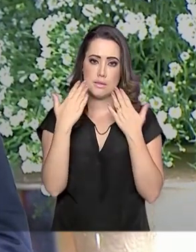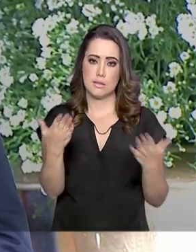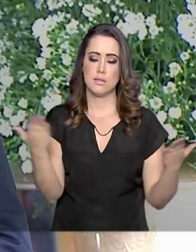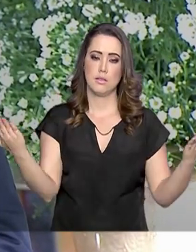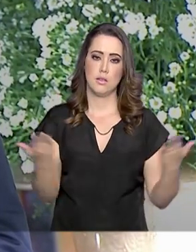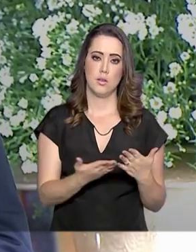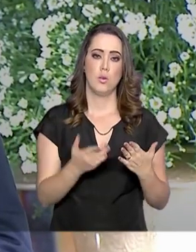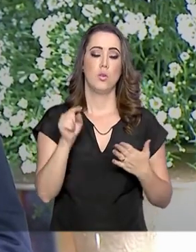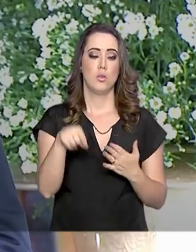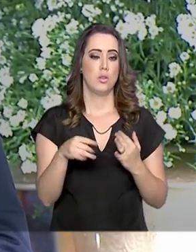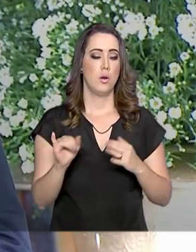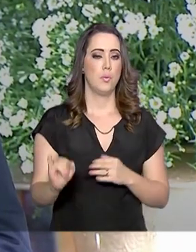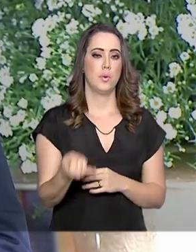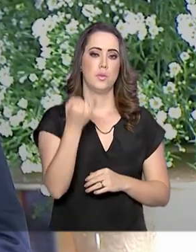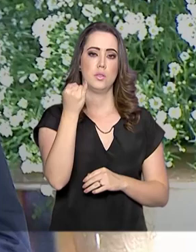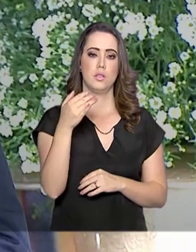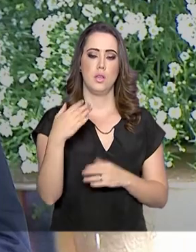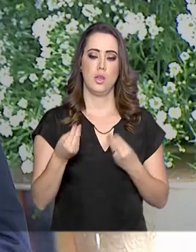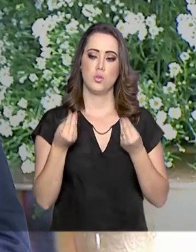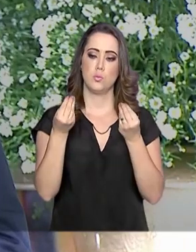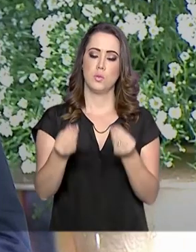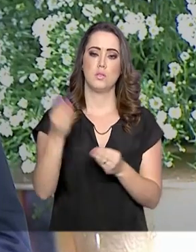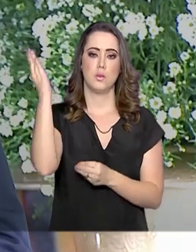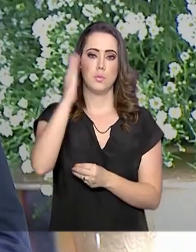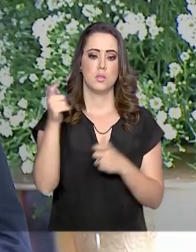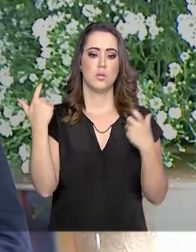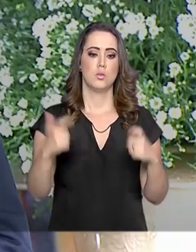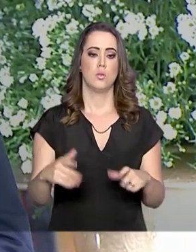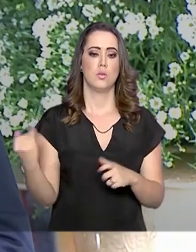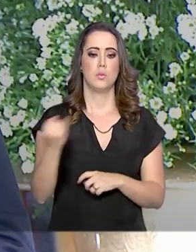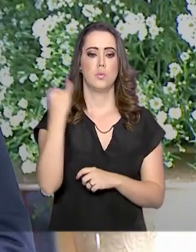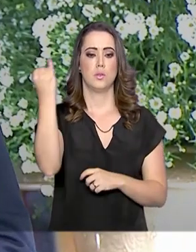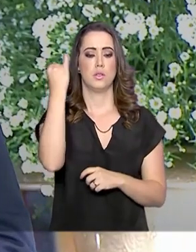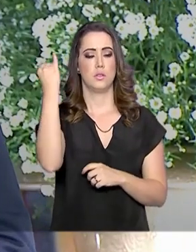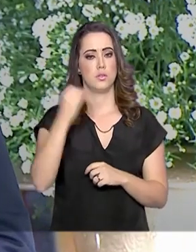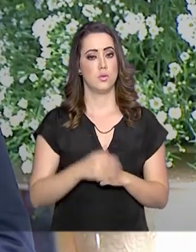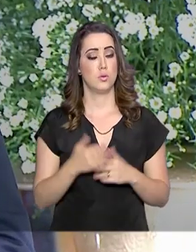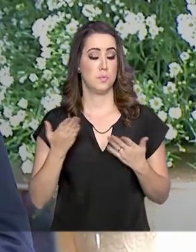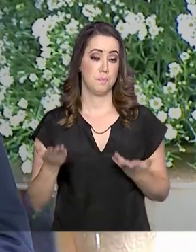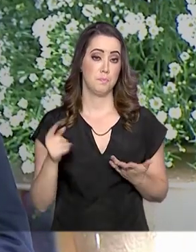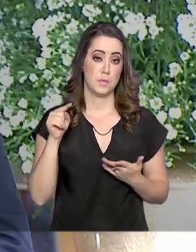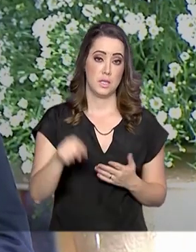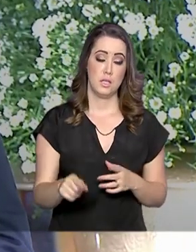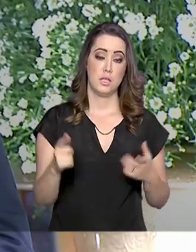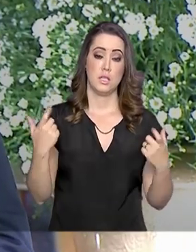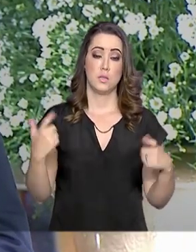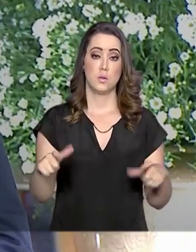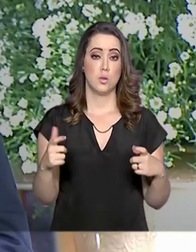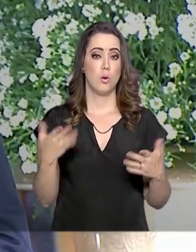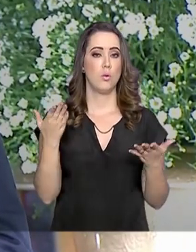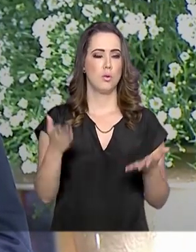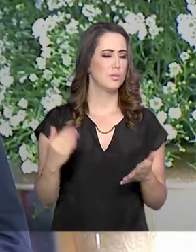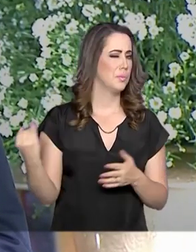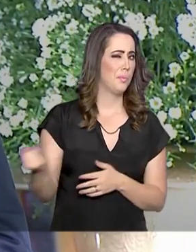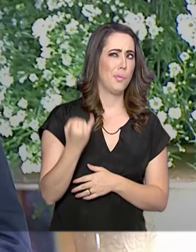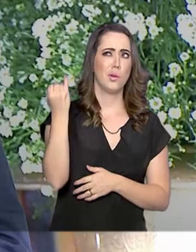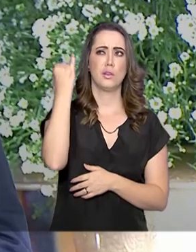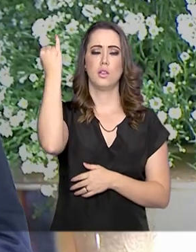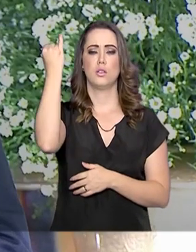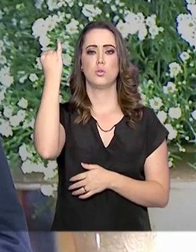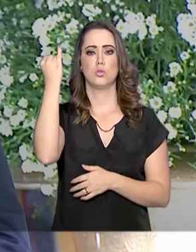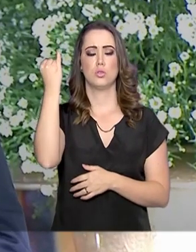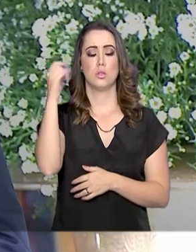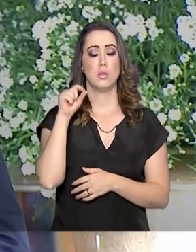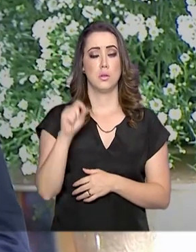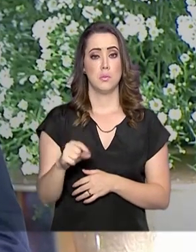oportunidade de colocar o Brasil no local de destaque que ele merece. E essa instituição é importantíssima